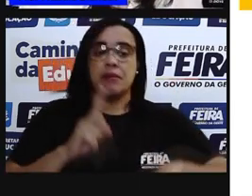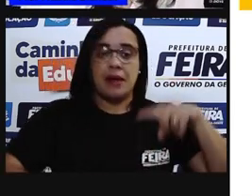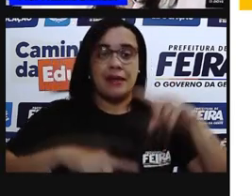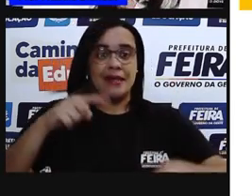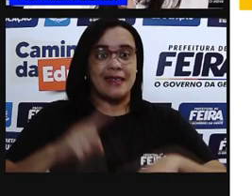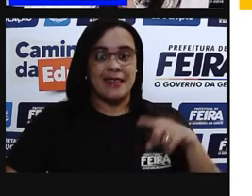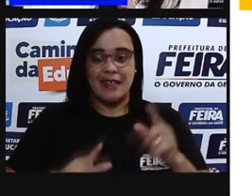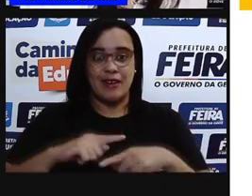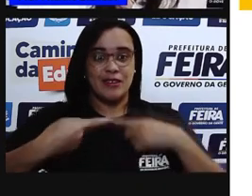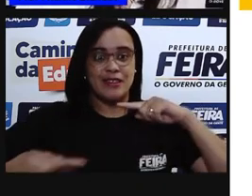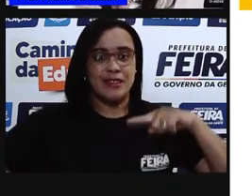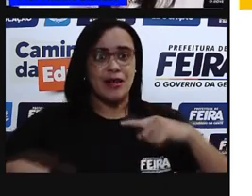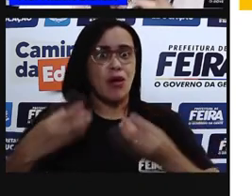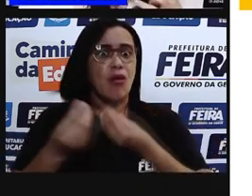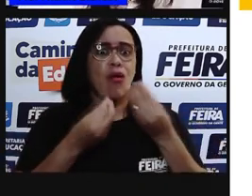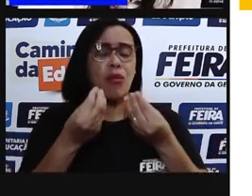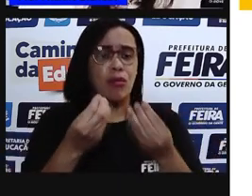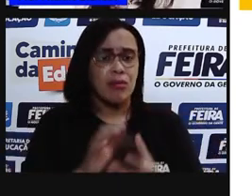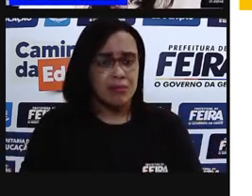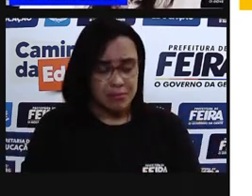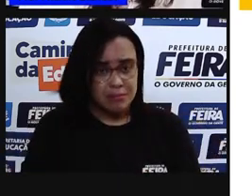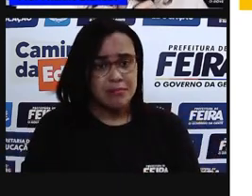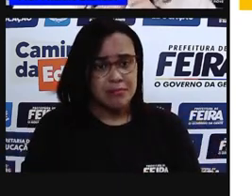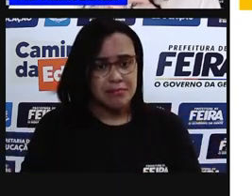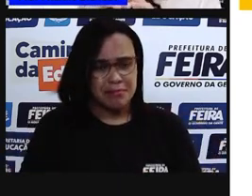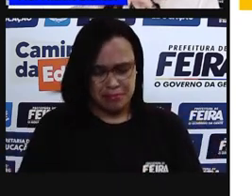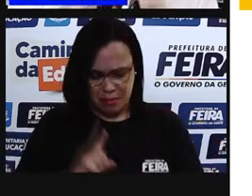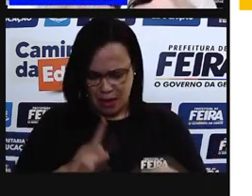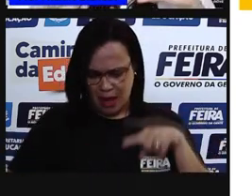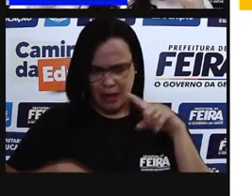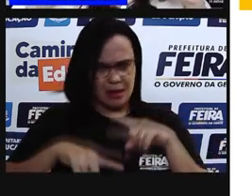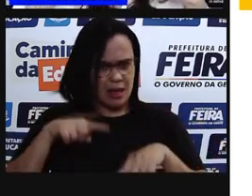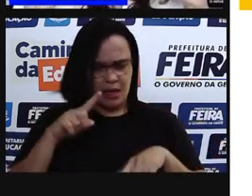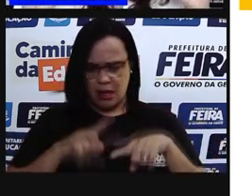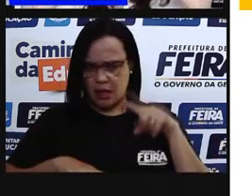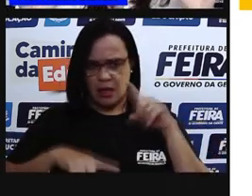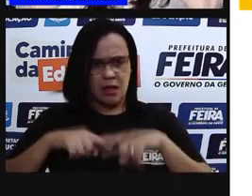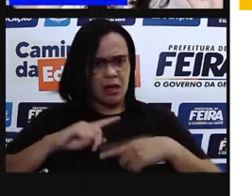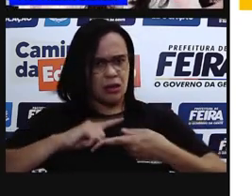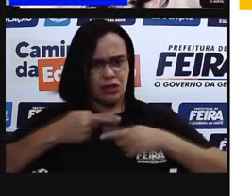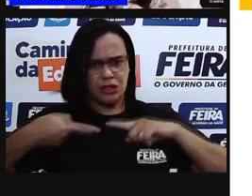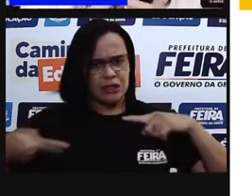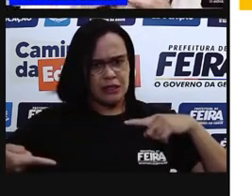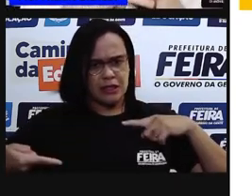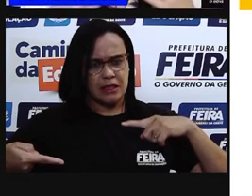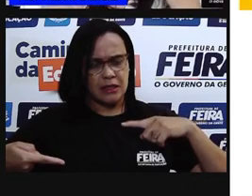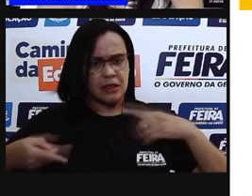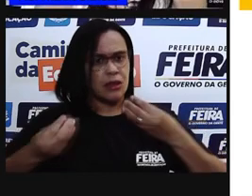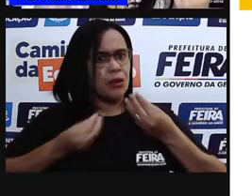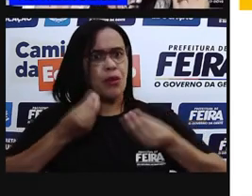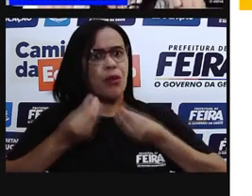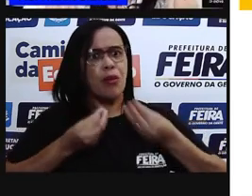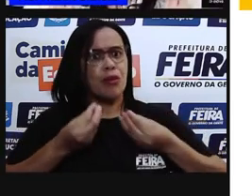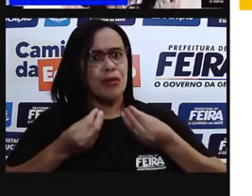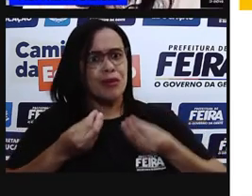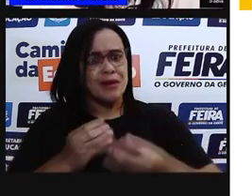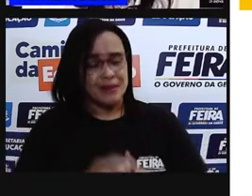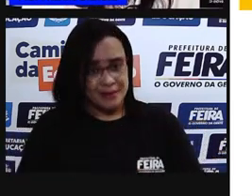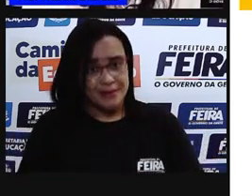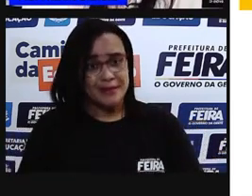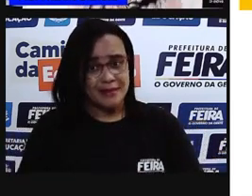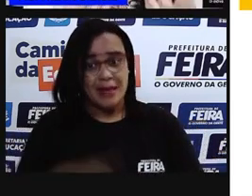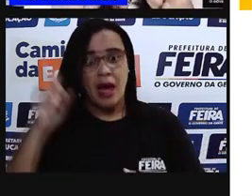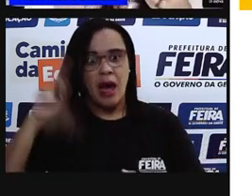O que é isso, Pró? Esse material genético é esse arcabouço de informação